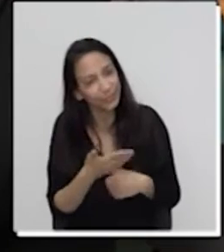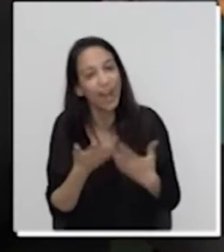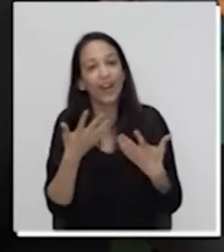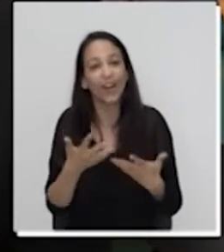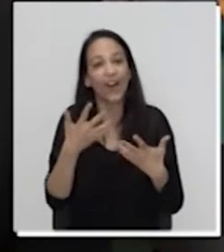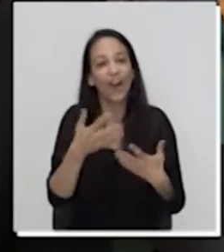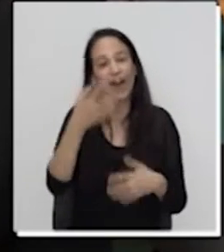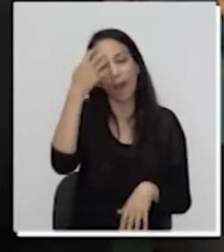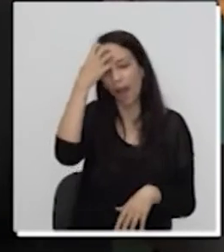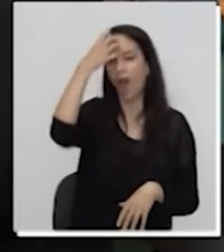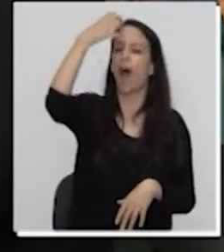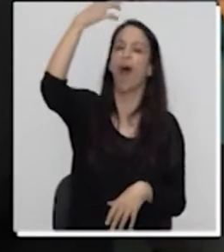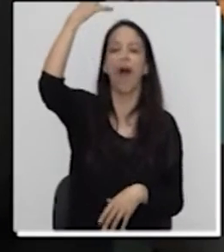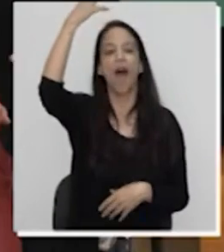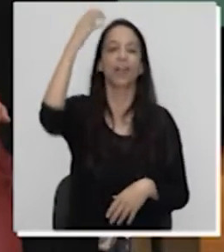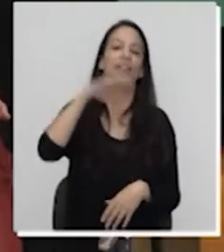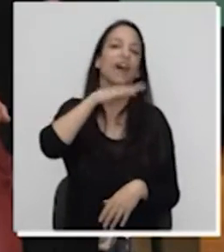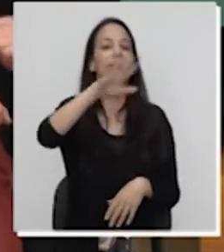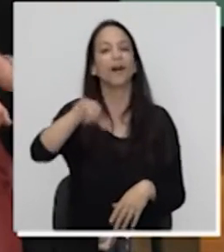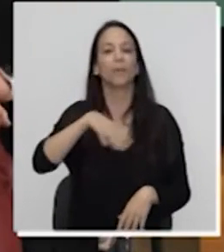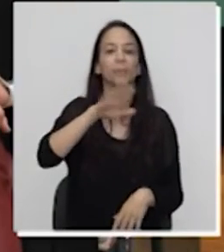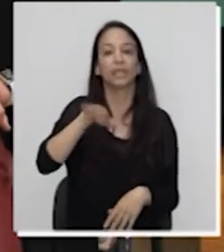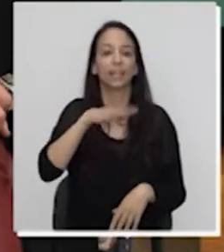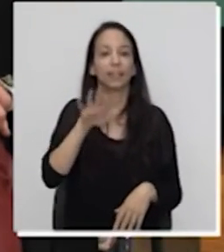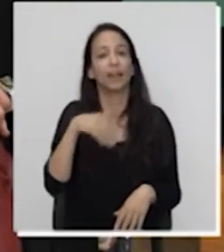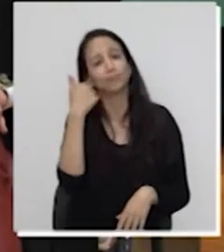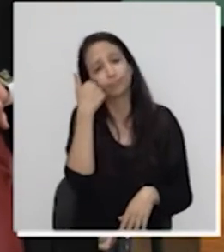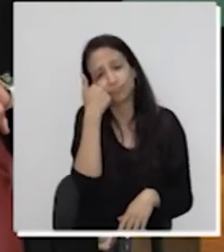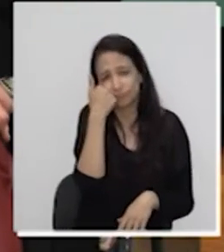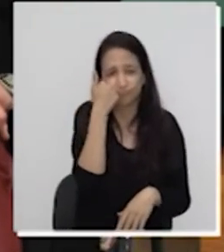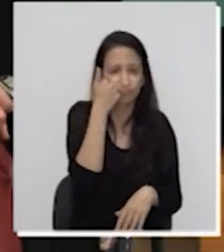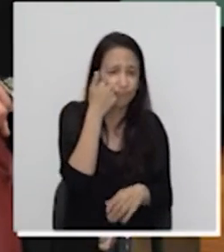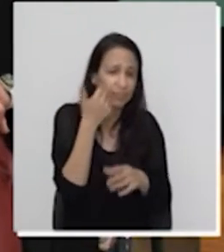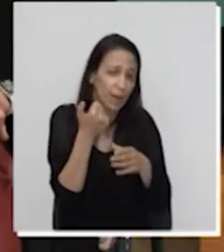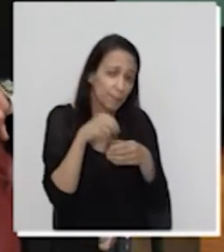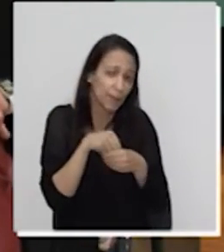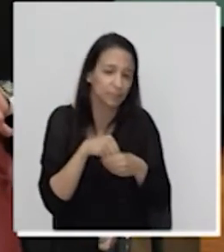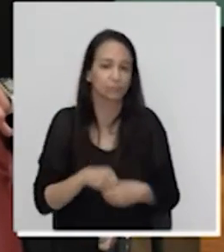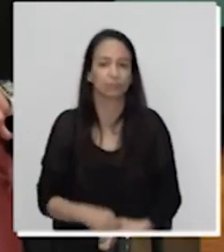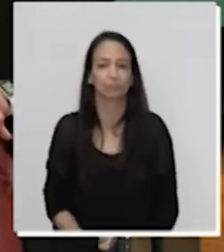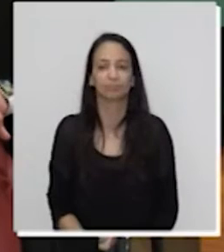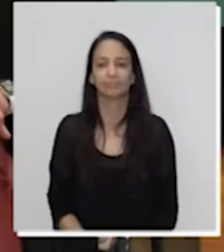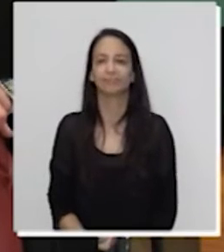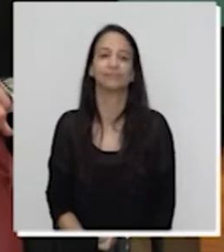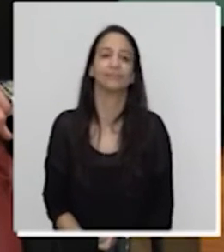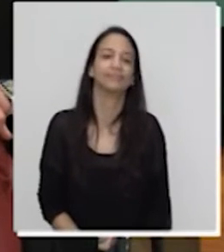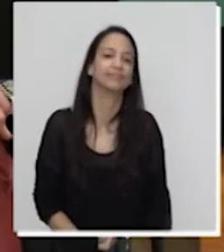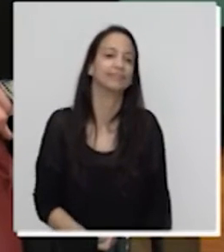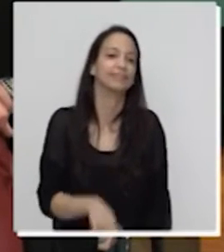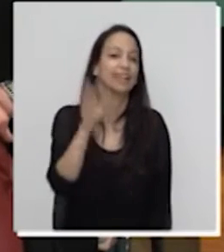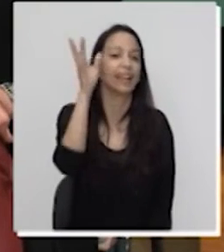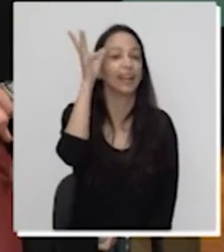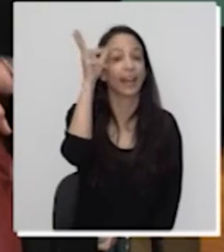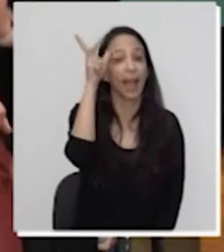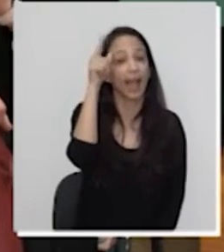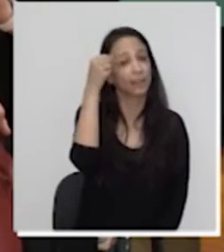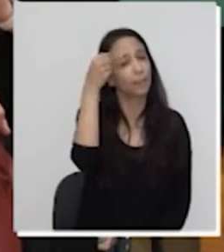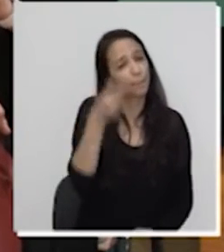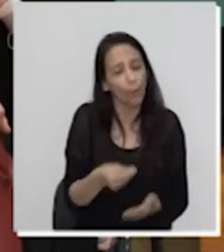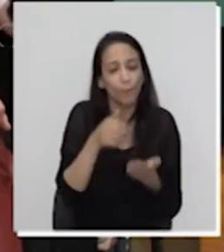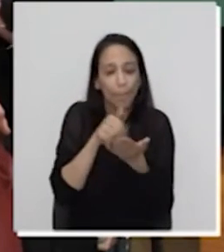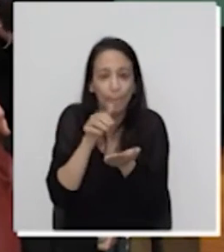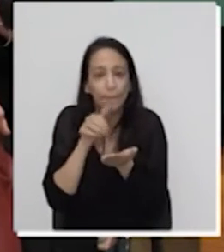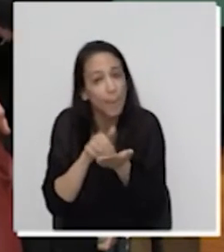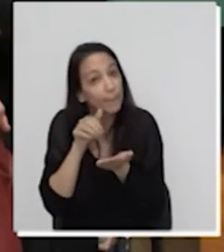família E só dorme no sapato Bebe leite do melhor E vai